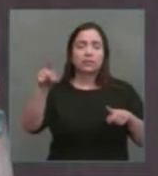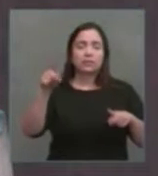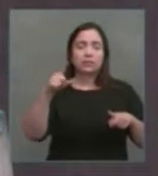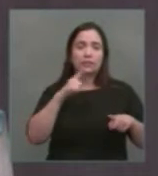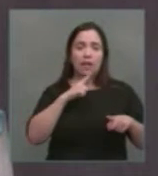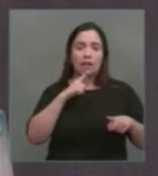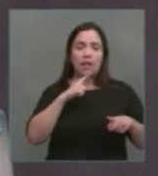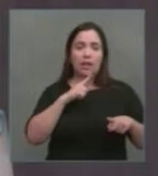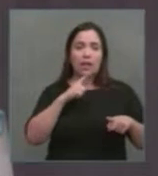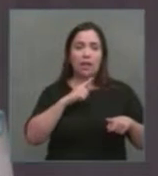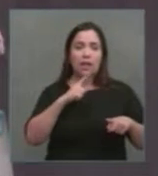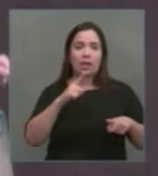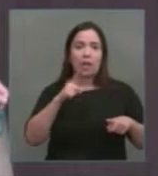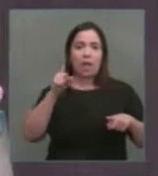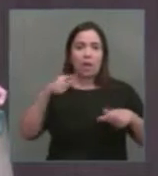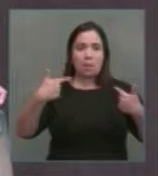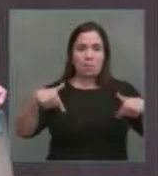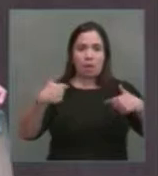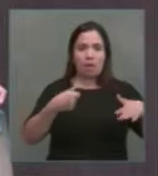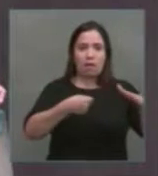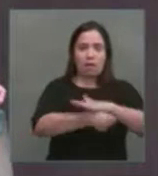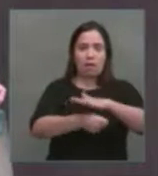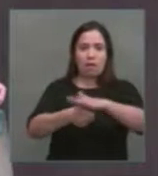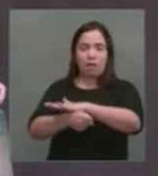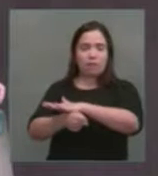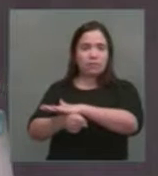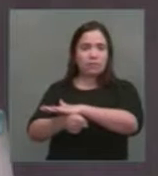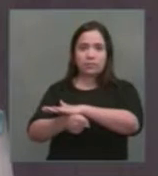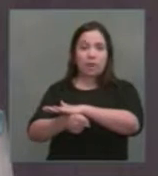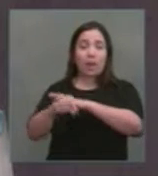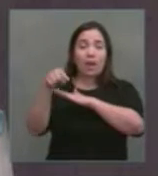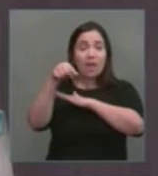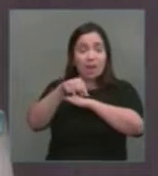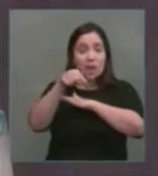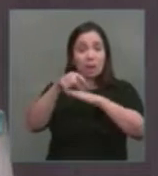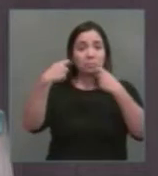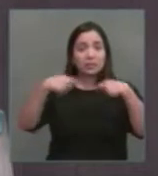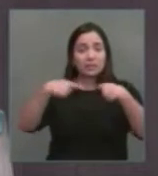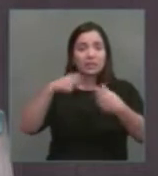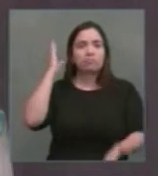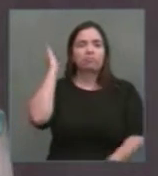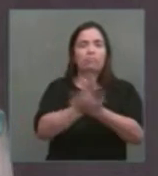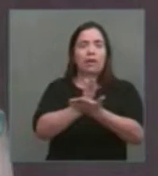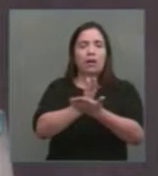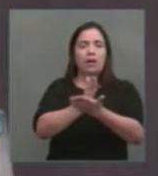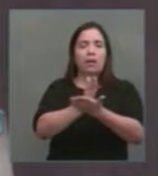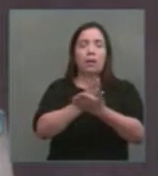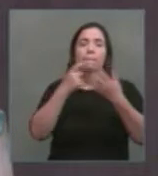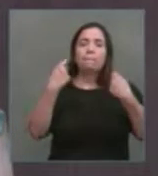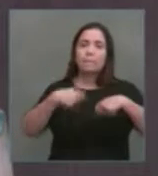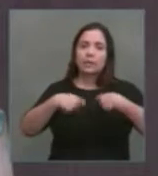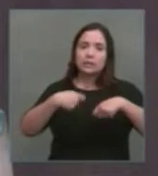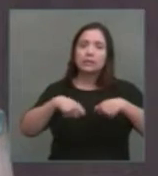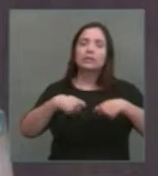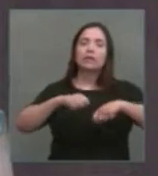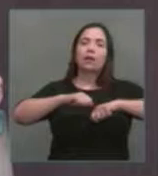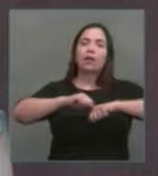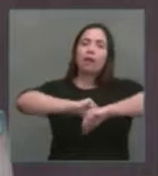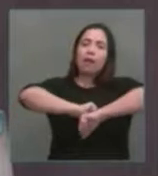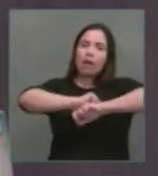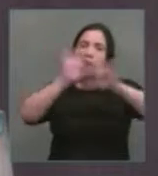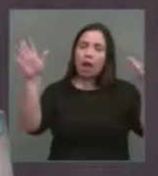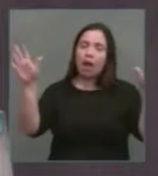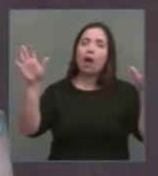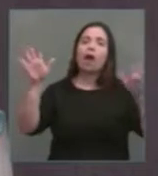foram, cabides de emprego. Então, esse é o problema que tem que ser atacado. Maior controle social, maior transparência, melhorar e